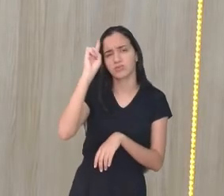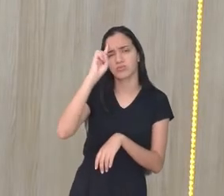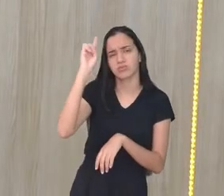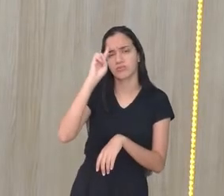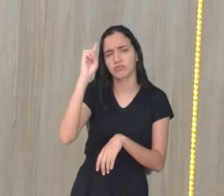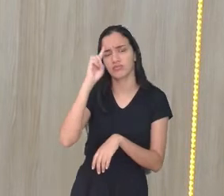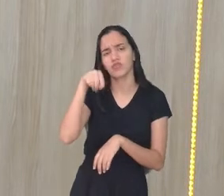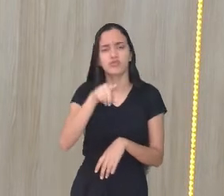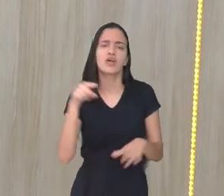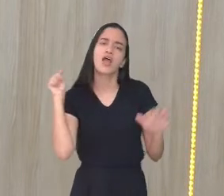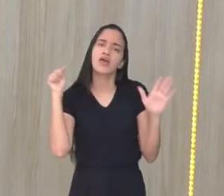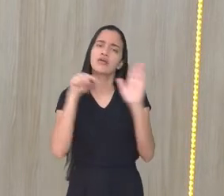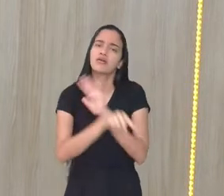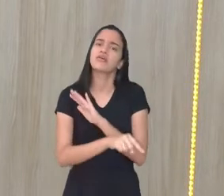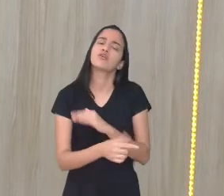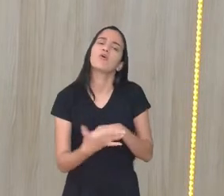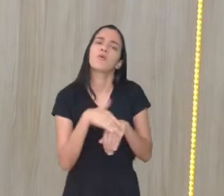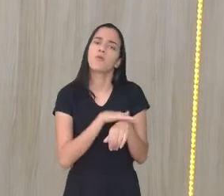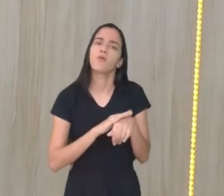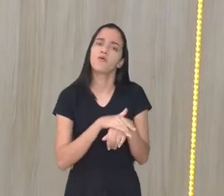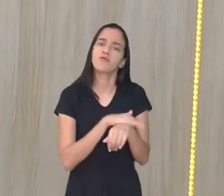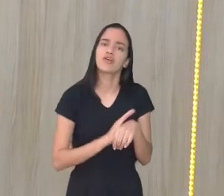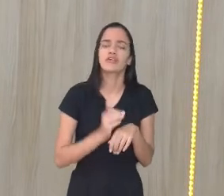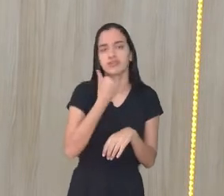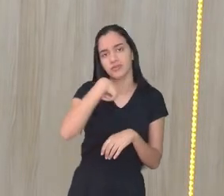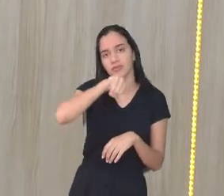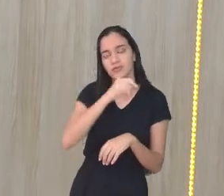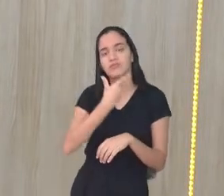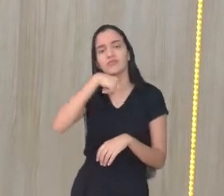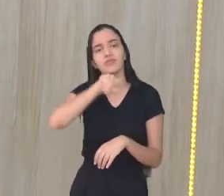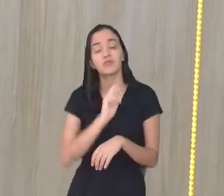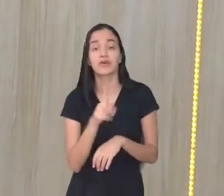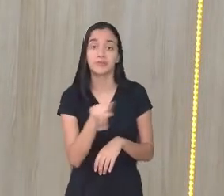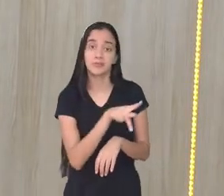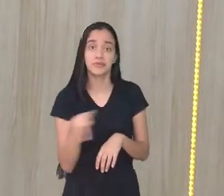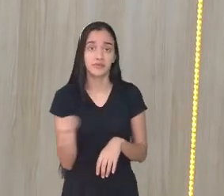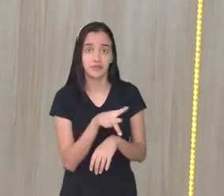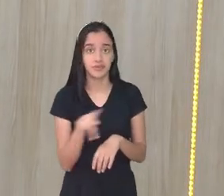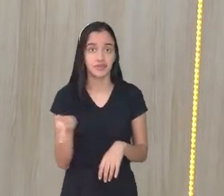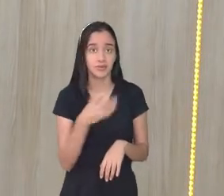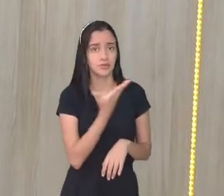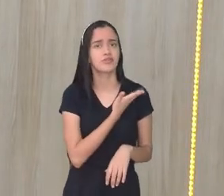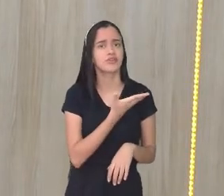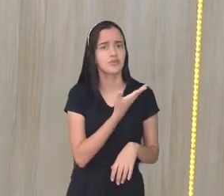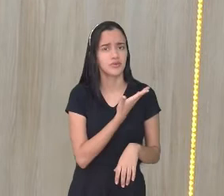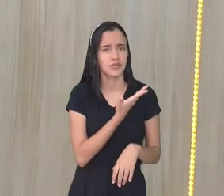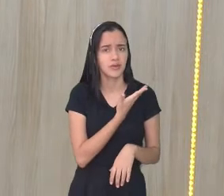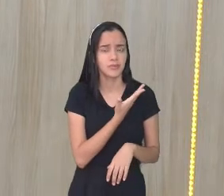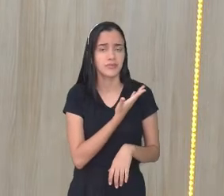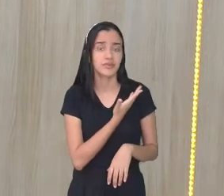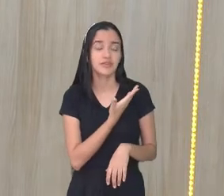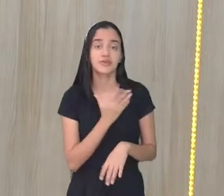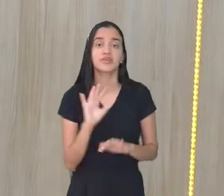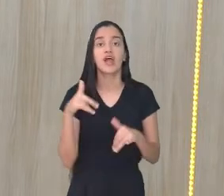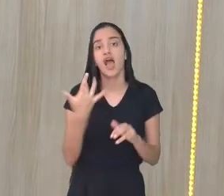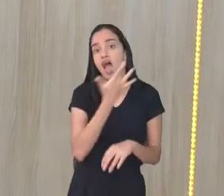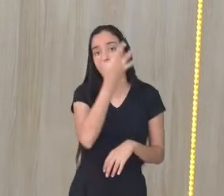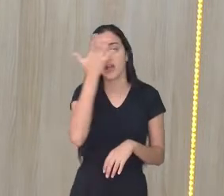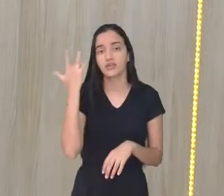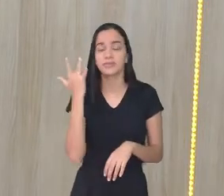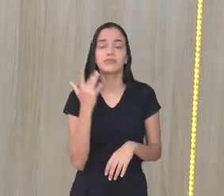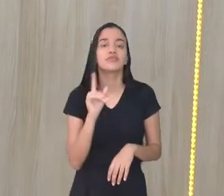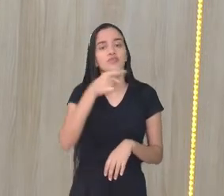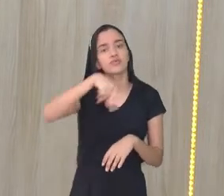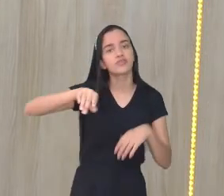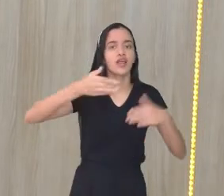questiona, você conversa com seus pais, seus professores, seus colegas, não é? As pessoas com quem